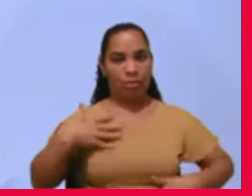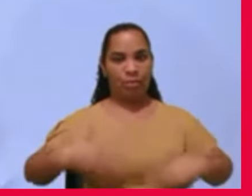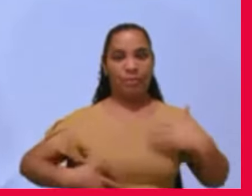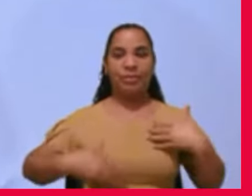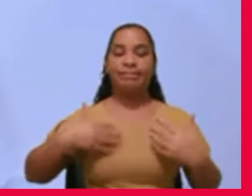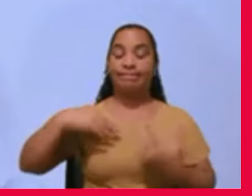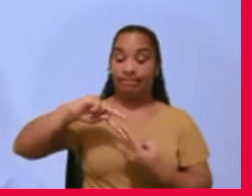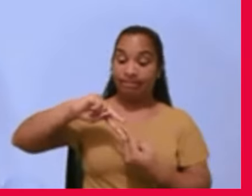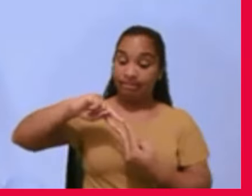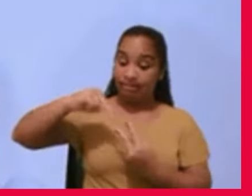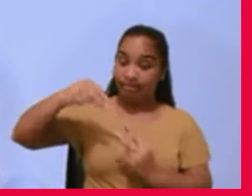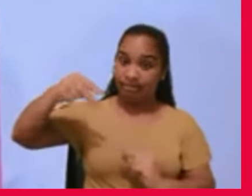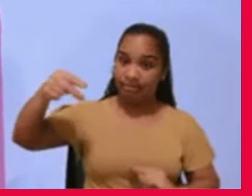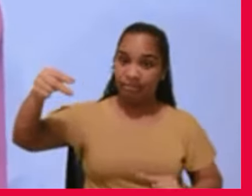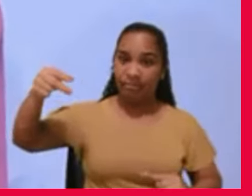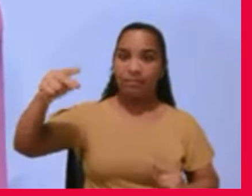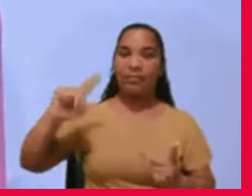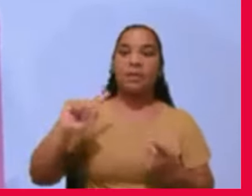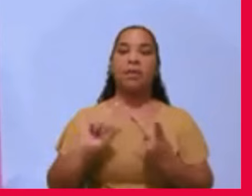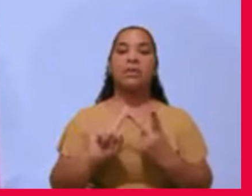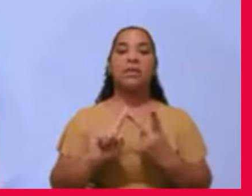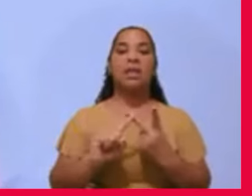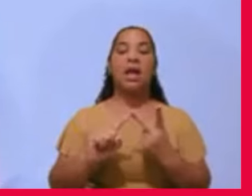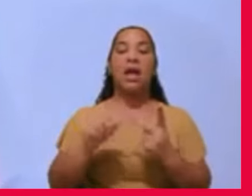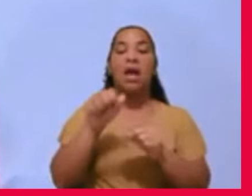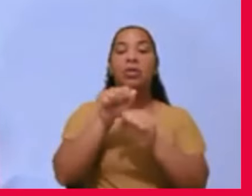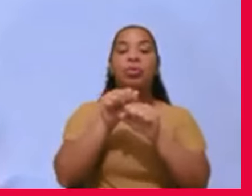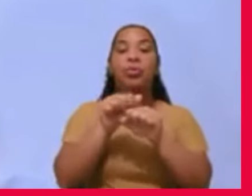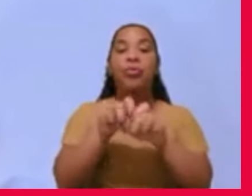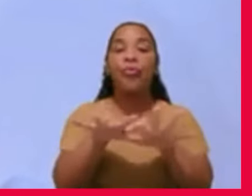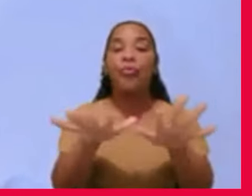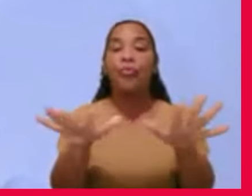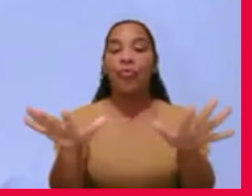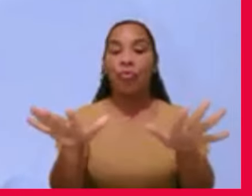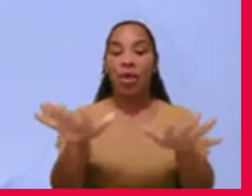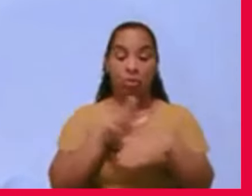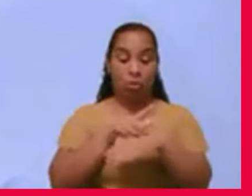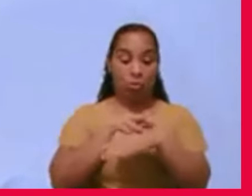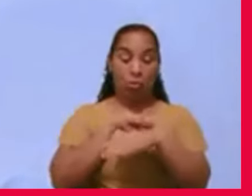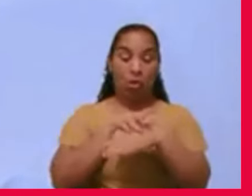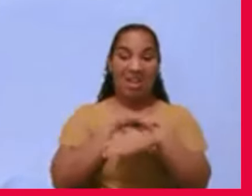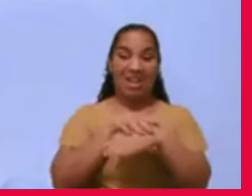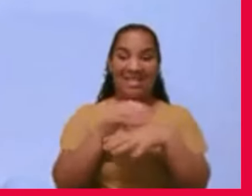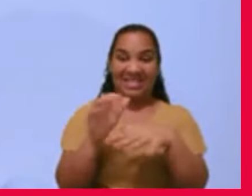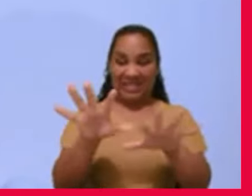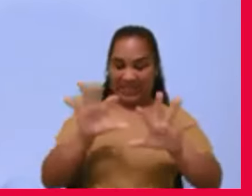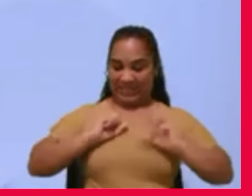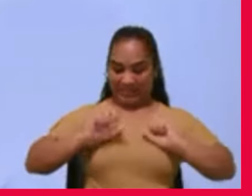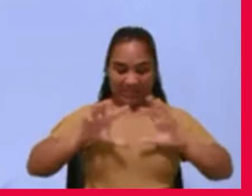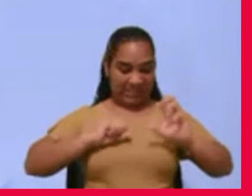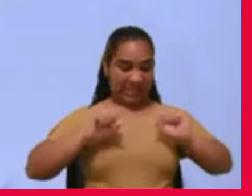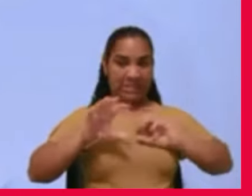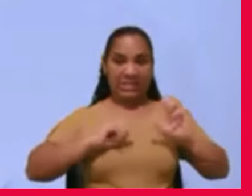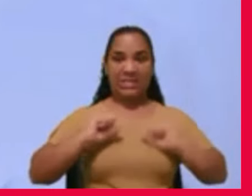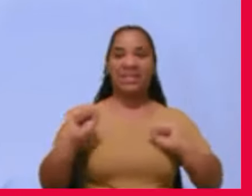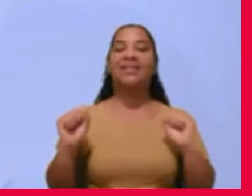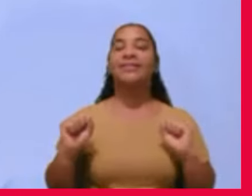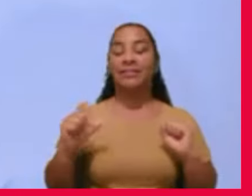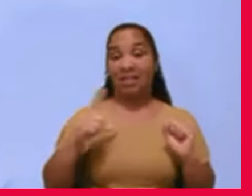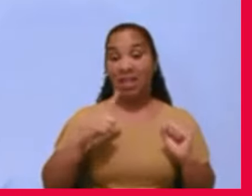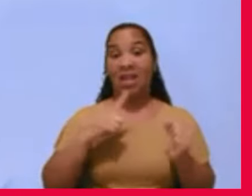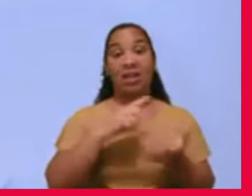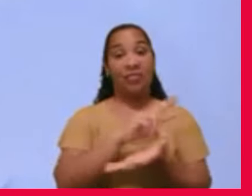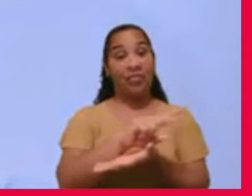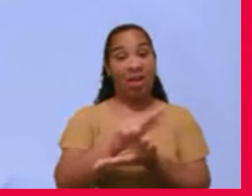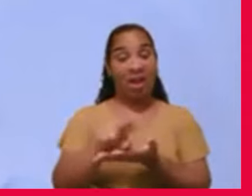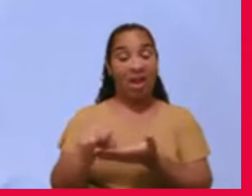o contágio de enfermidades infectocontagiosas, ranceníase, febre